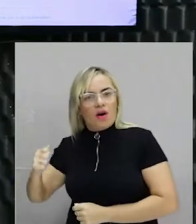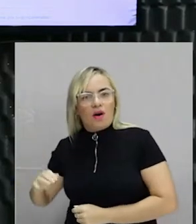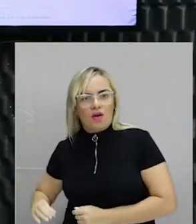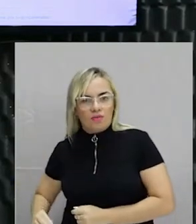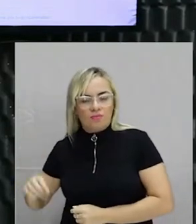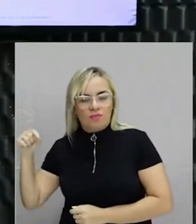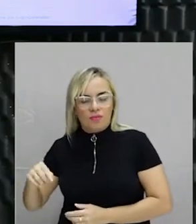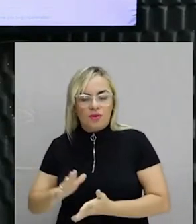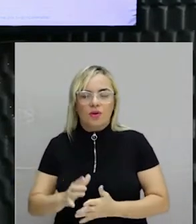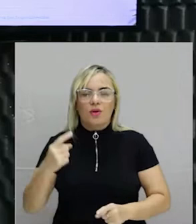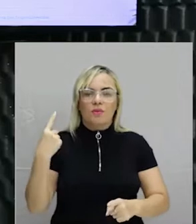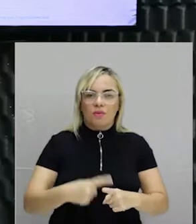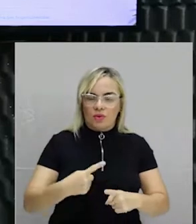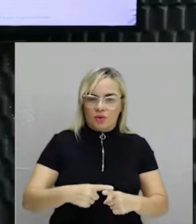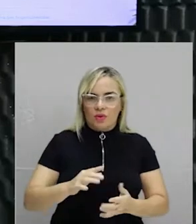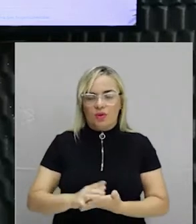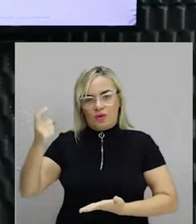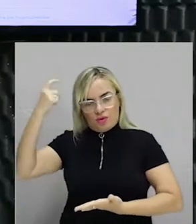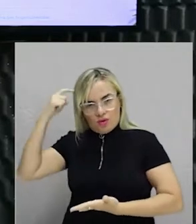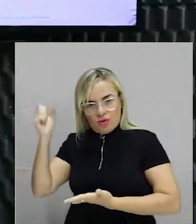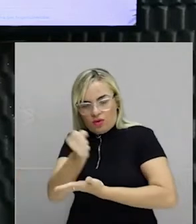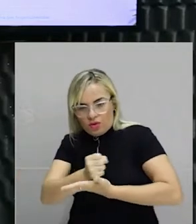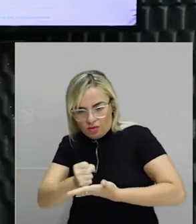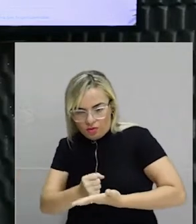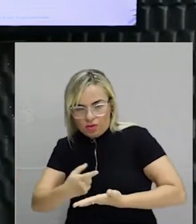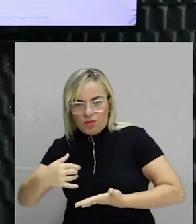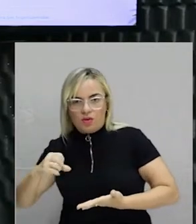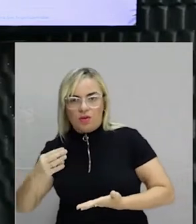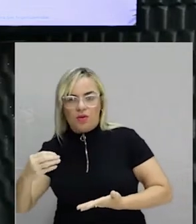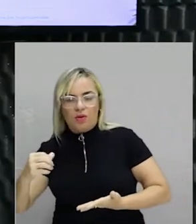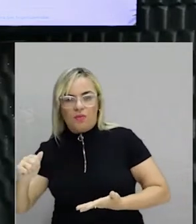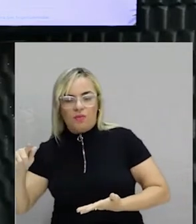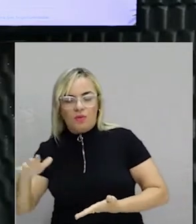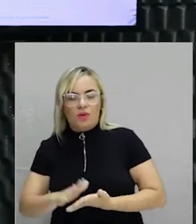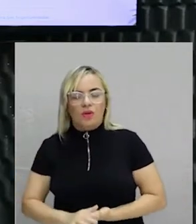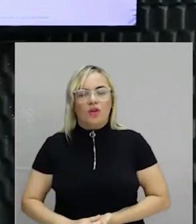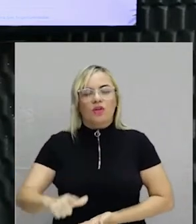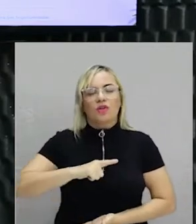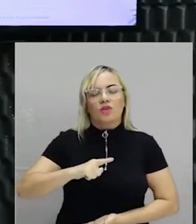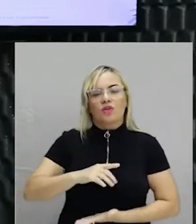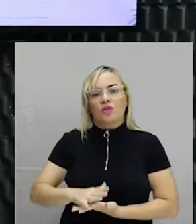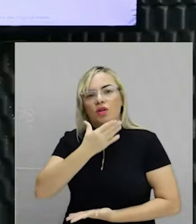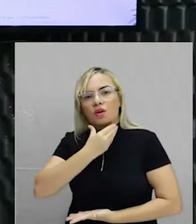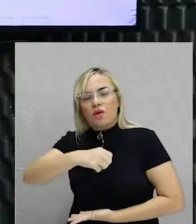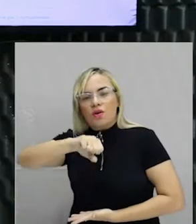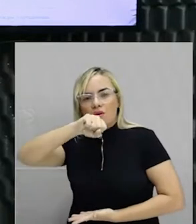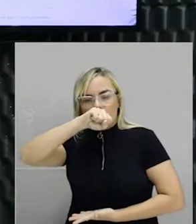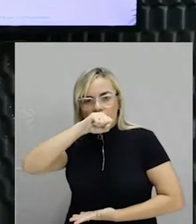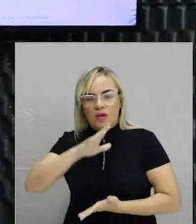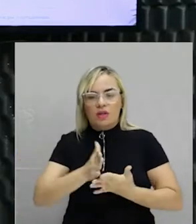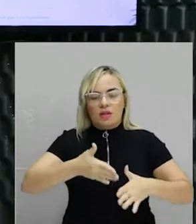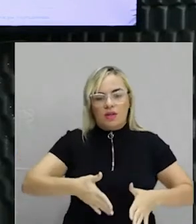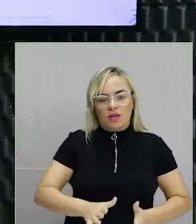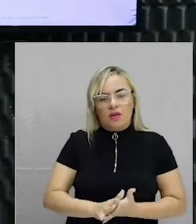falando disso? Porque a Leijadinho, ou Antônio Francisco Lisboa, tinha um pai que era português e a mãe que era uma mulher